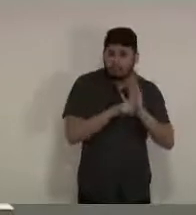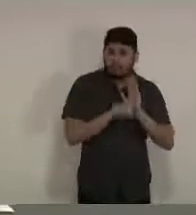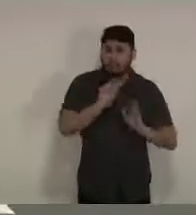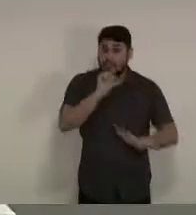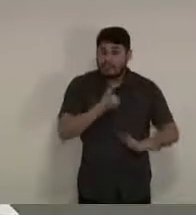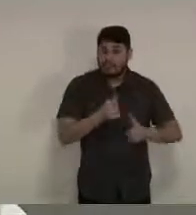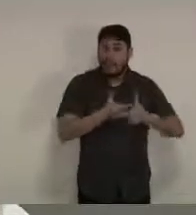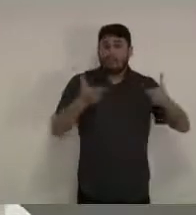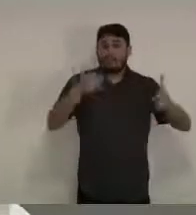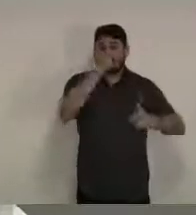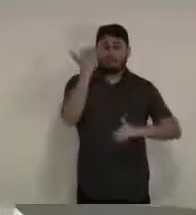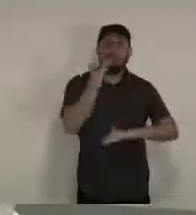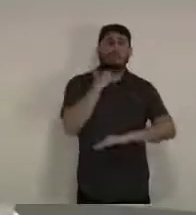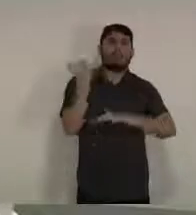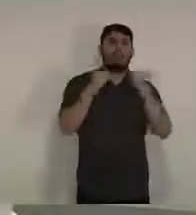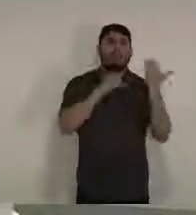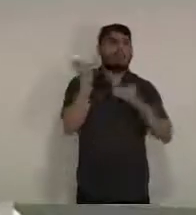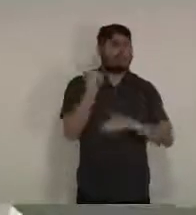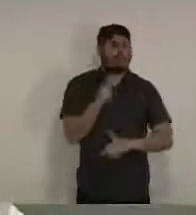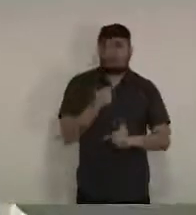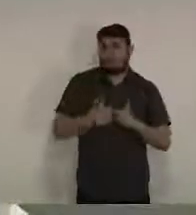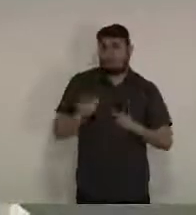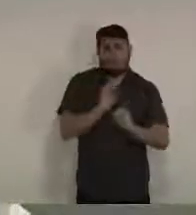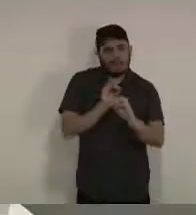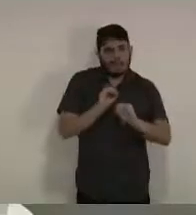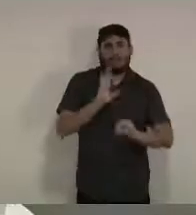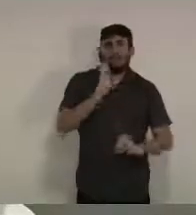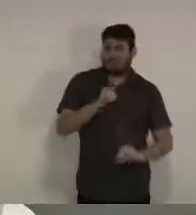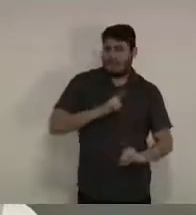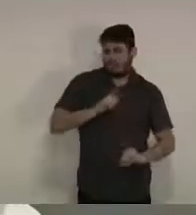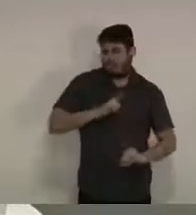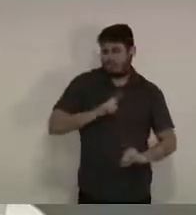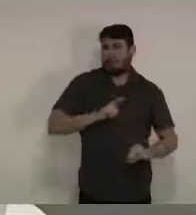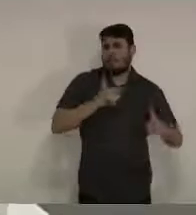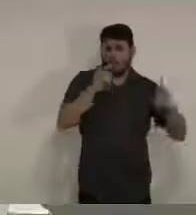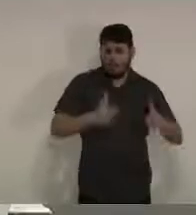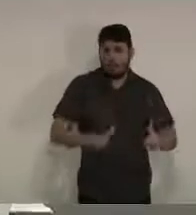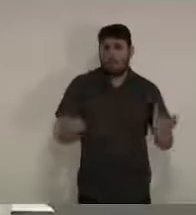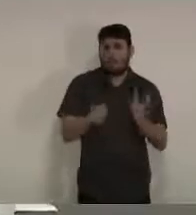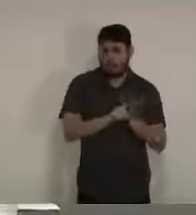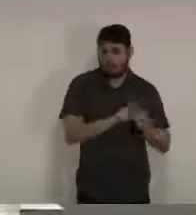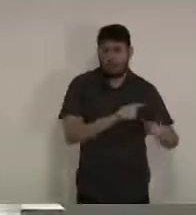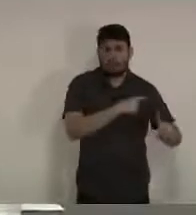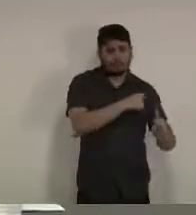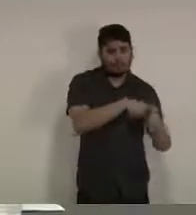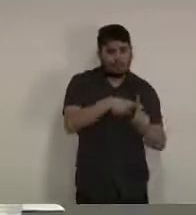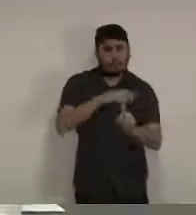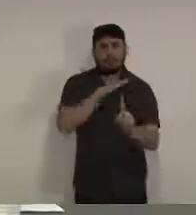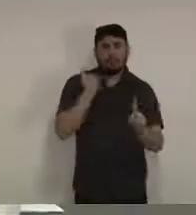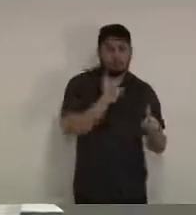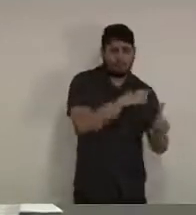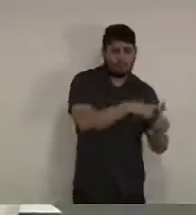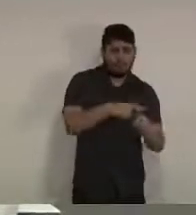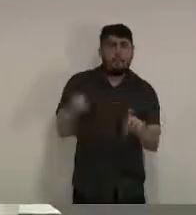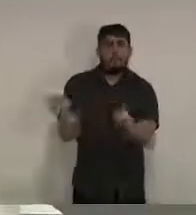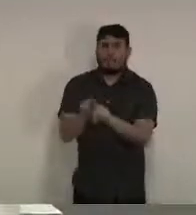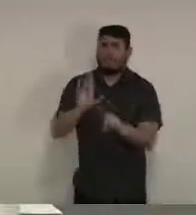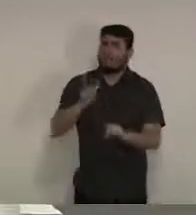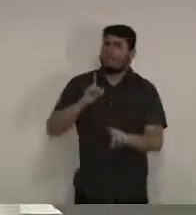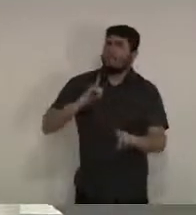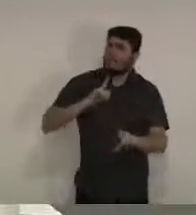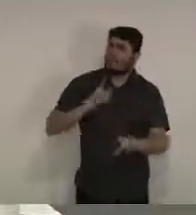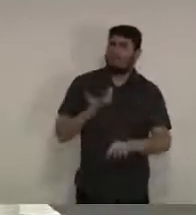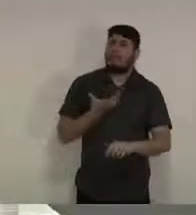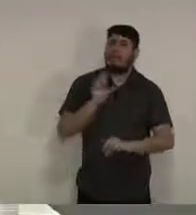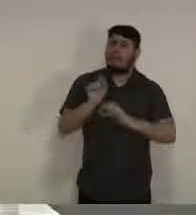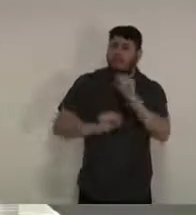nenhum problema quanto a essa questão foram mapeadas a quantitativa inclusive e a disponibilização de protocolo e treinamento das